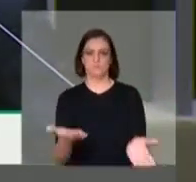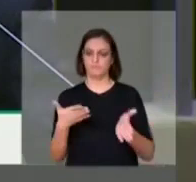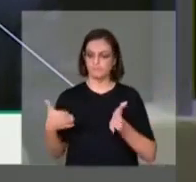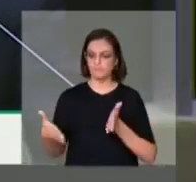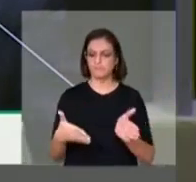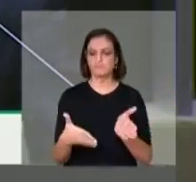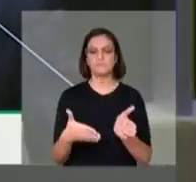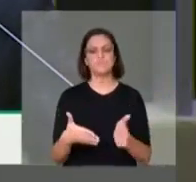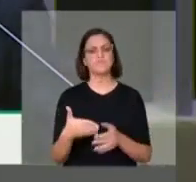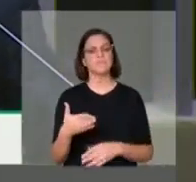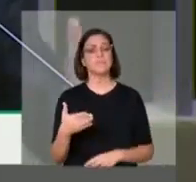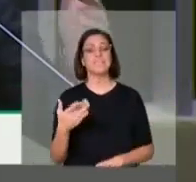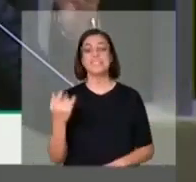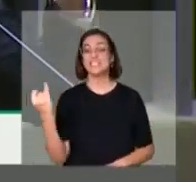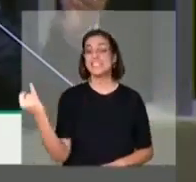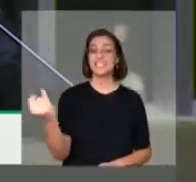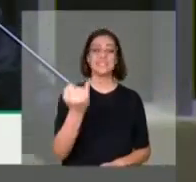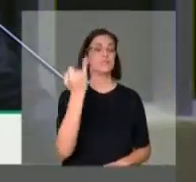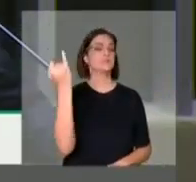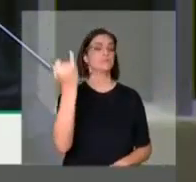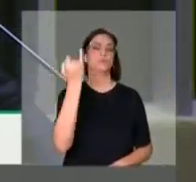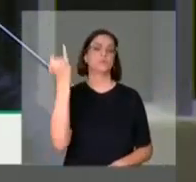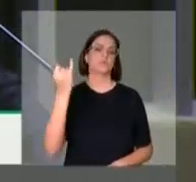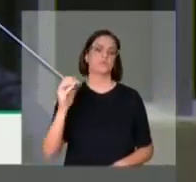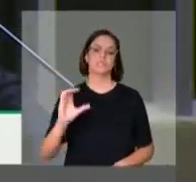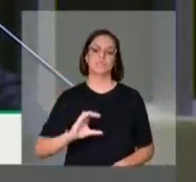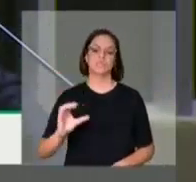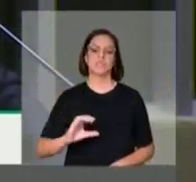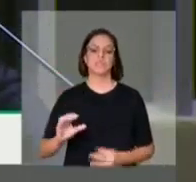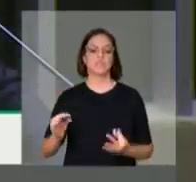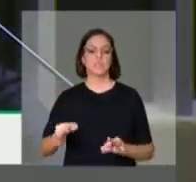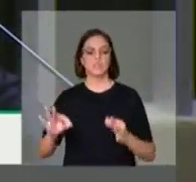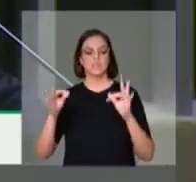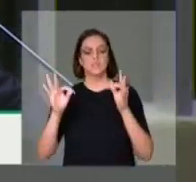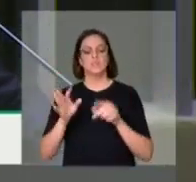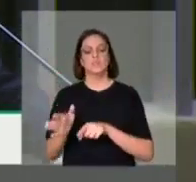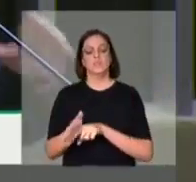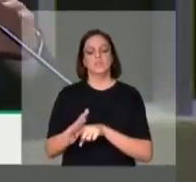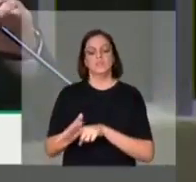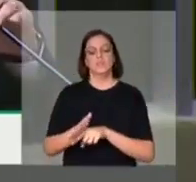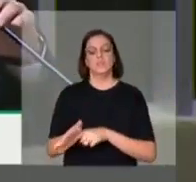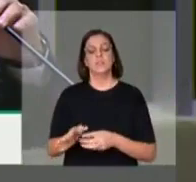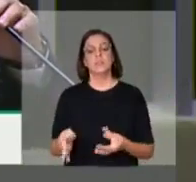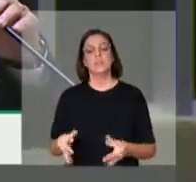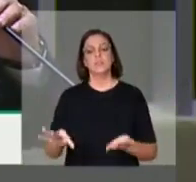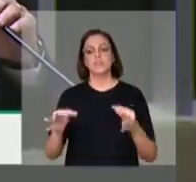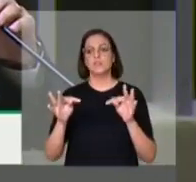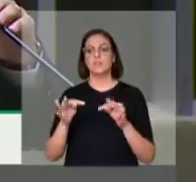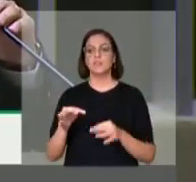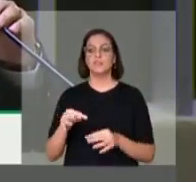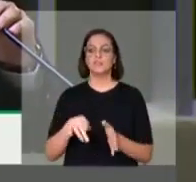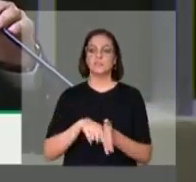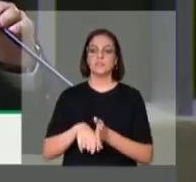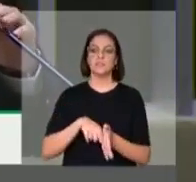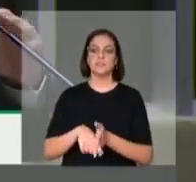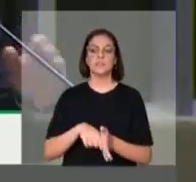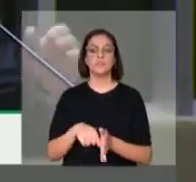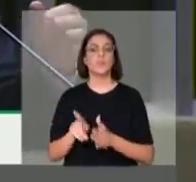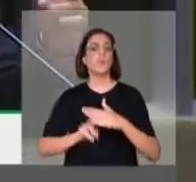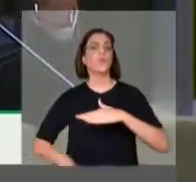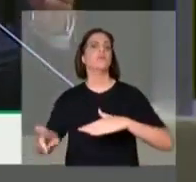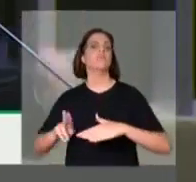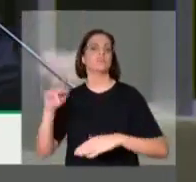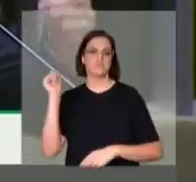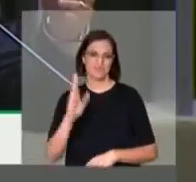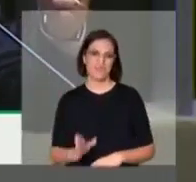deputado Newton, a ciência, a tecnologia, a pesquisa, a inovação e as universidades